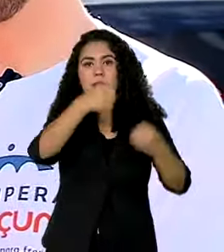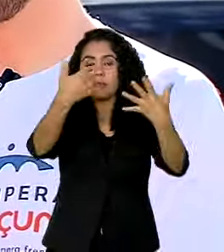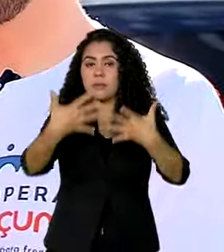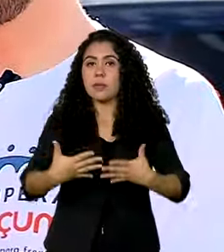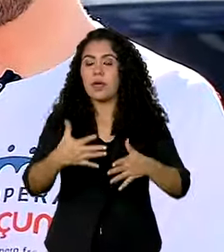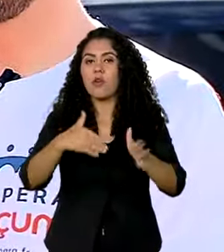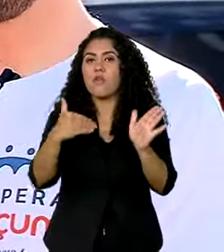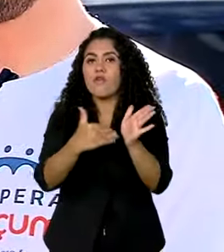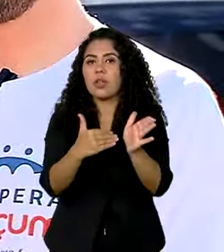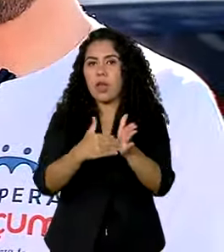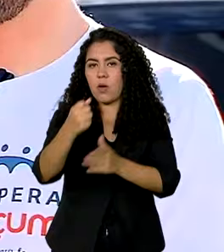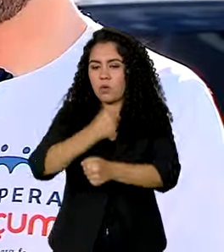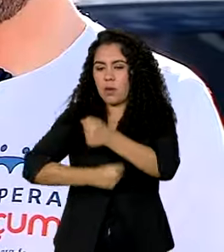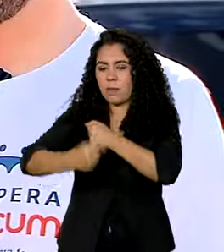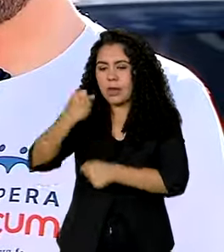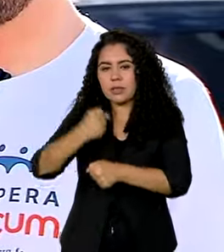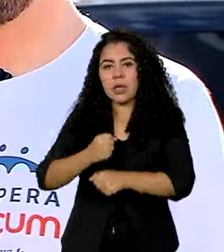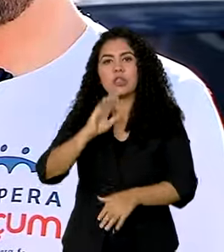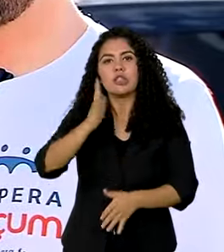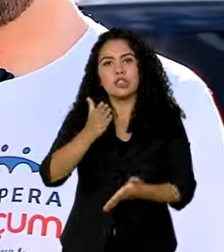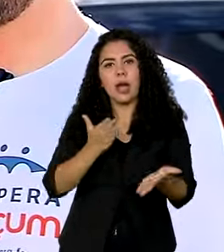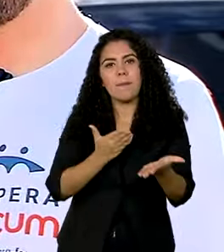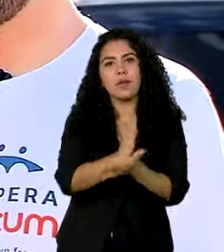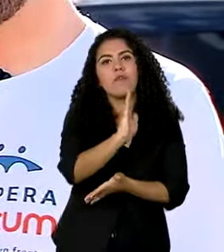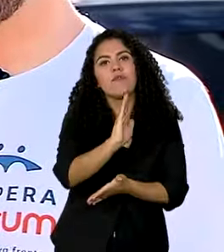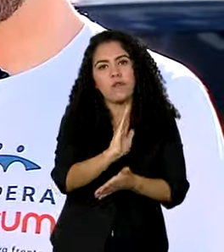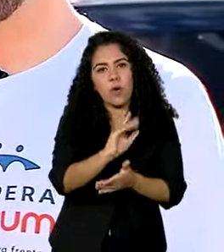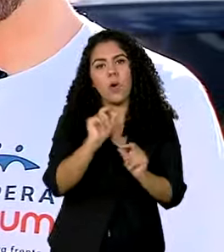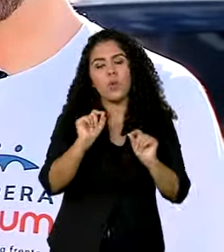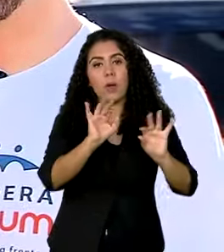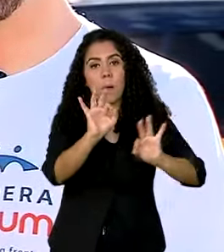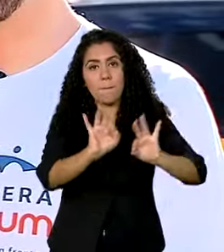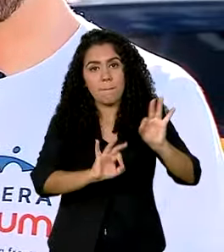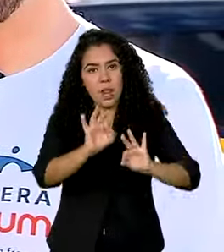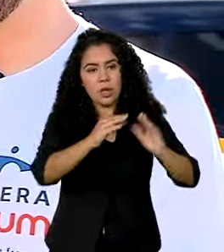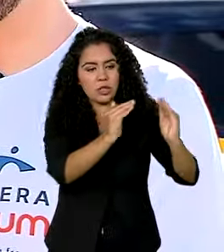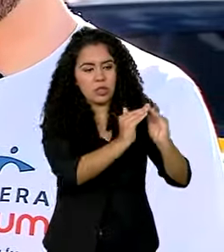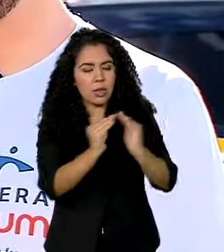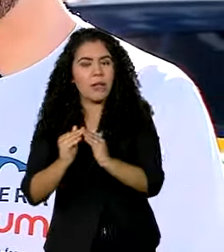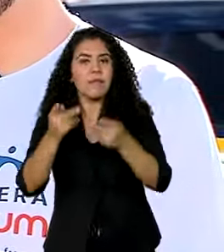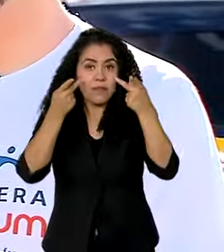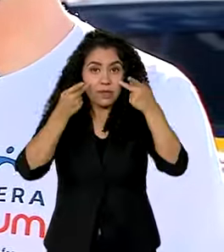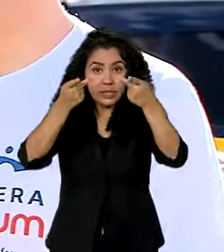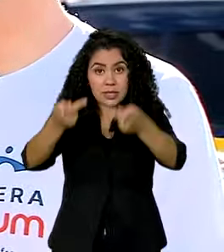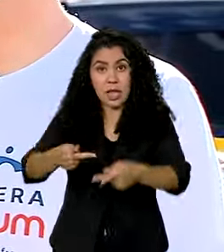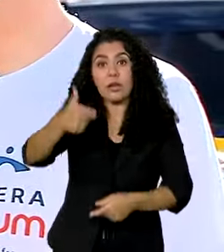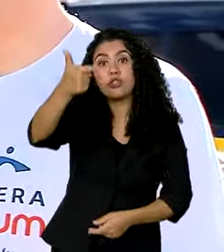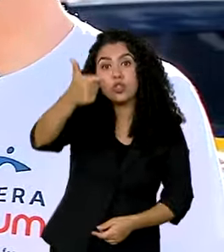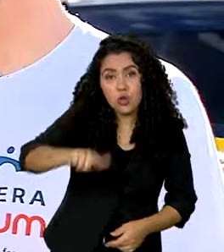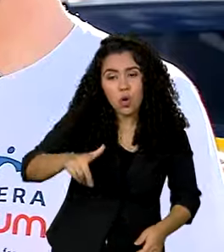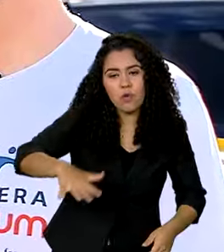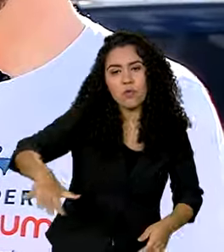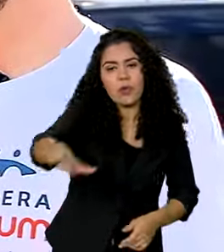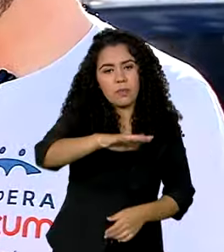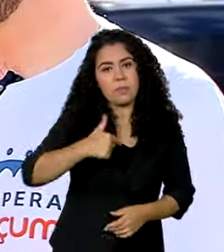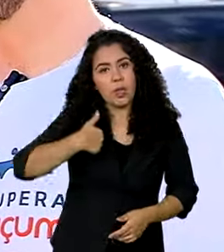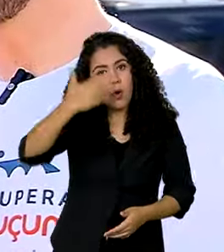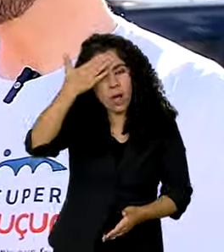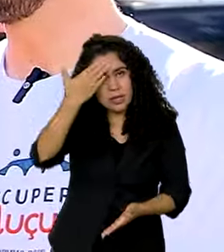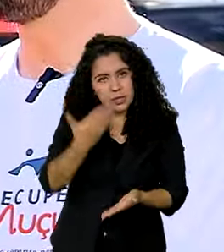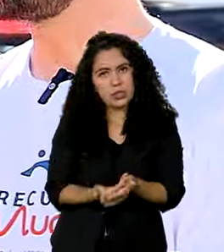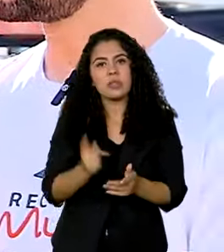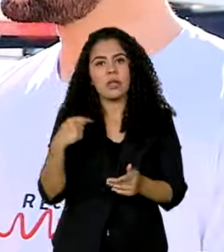bom plano aqui de construção de moradias, mas nós vamos revisitá-lo e eu acredito muito que é possível a gente